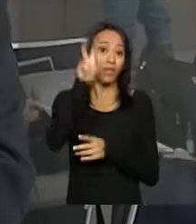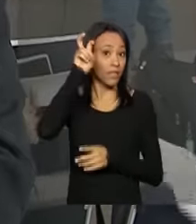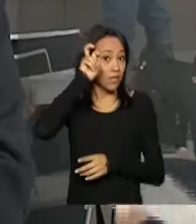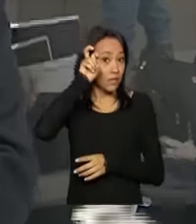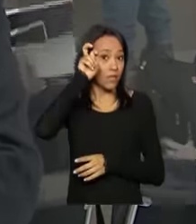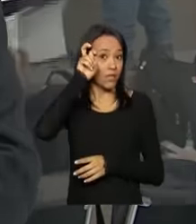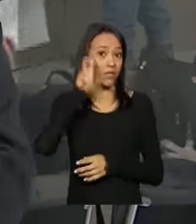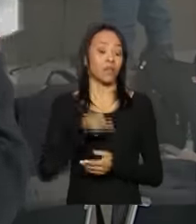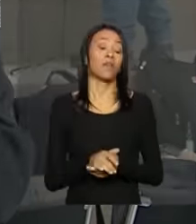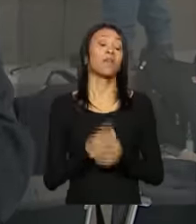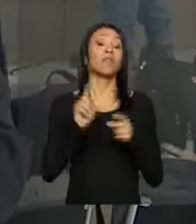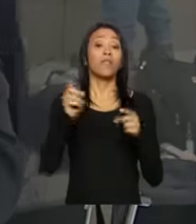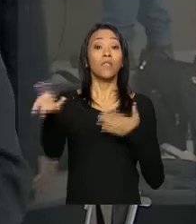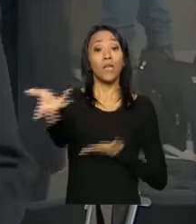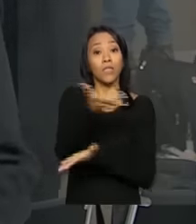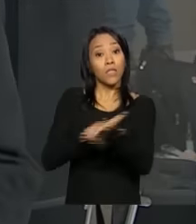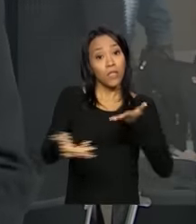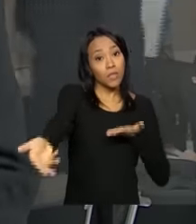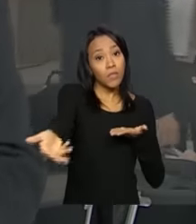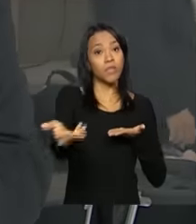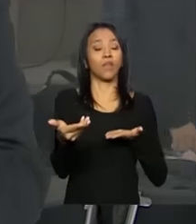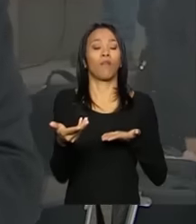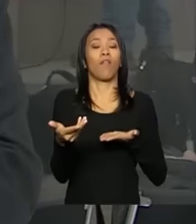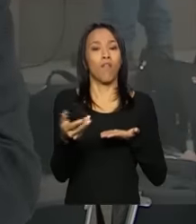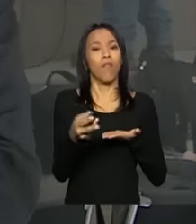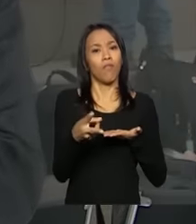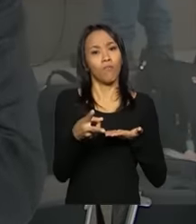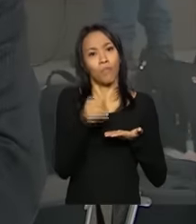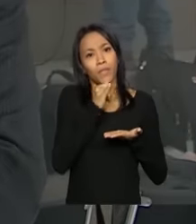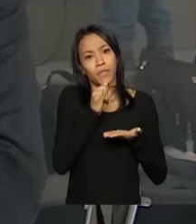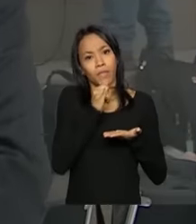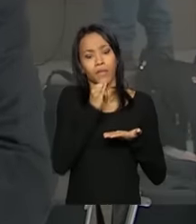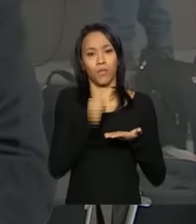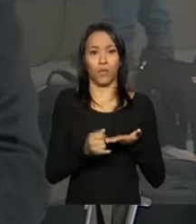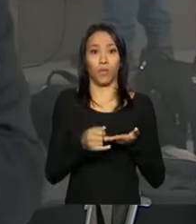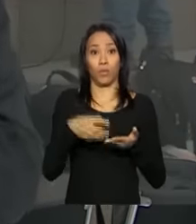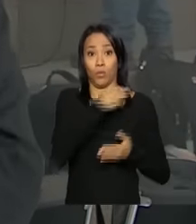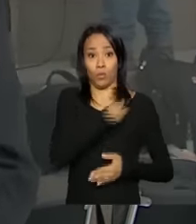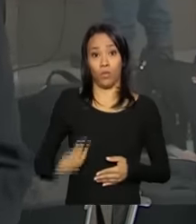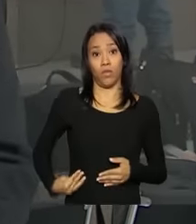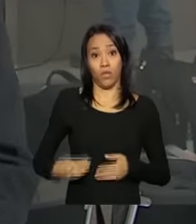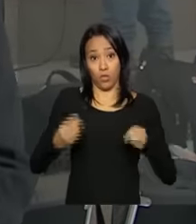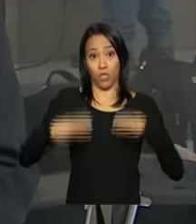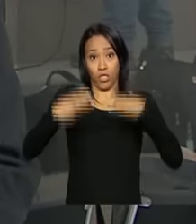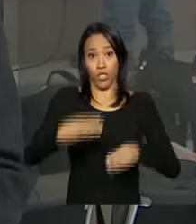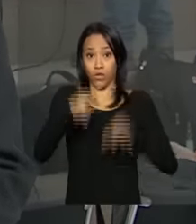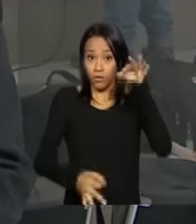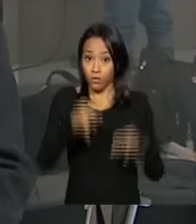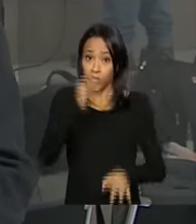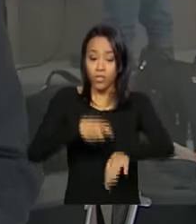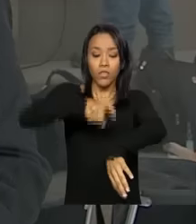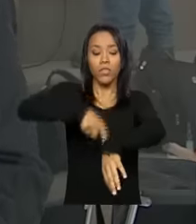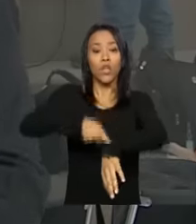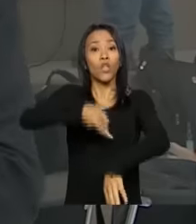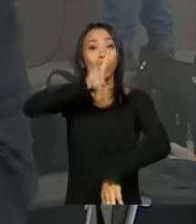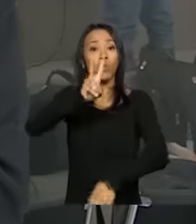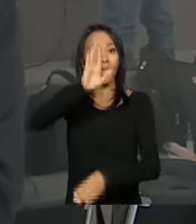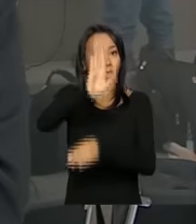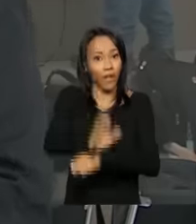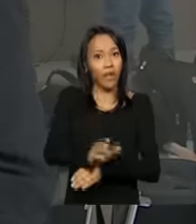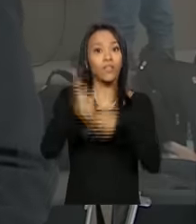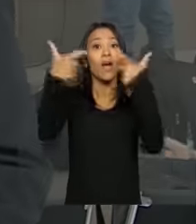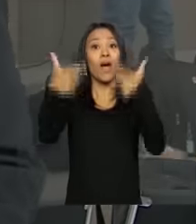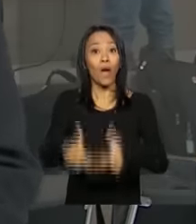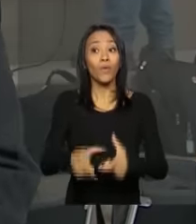a transmissão do cargo efetivamente acontece, no caso do Ministério da Justiça, acontece às duas horas da tarde de hoje, na